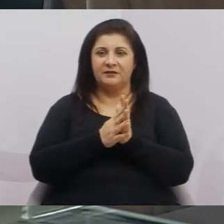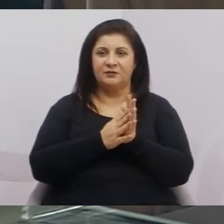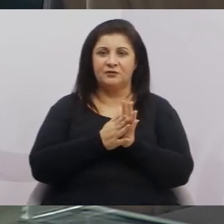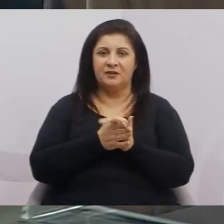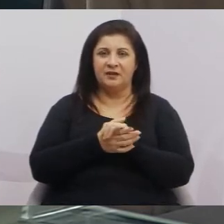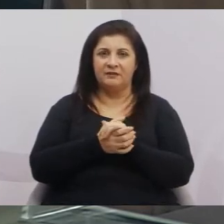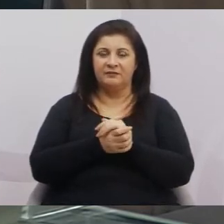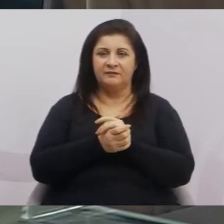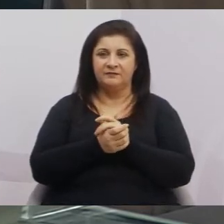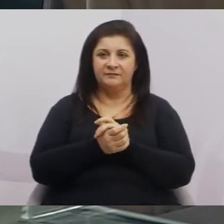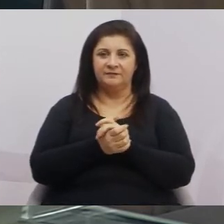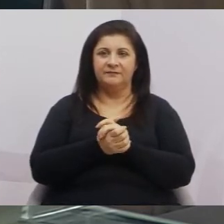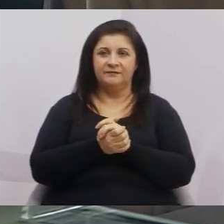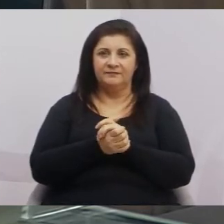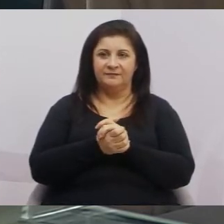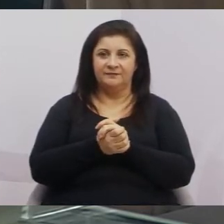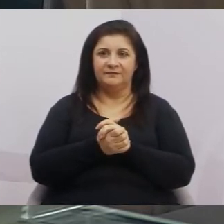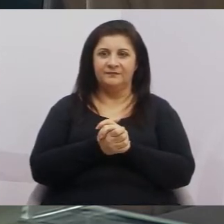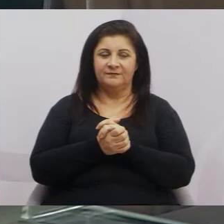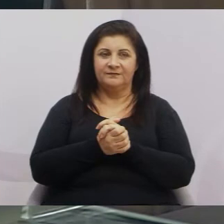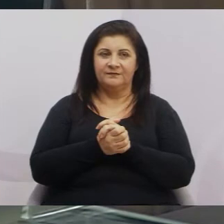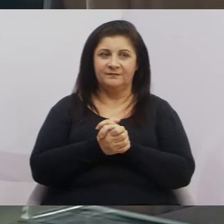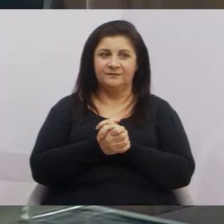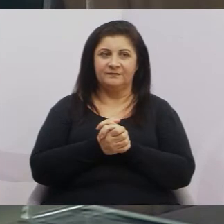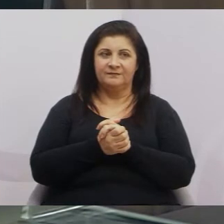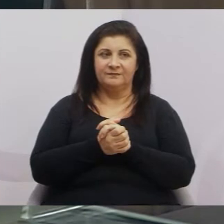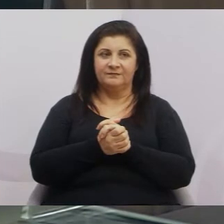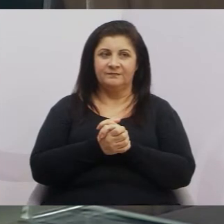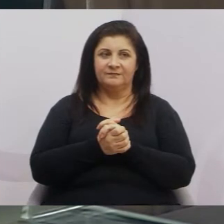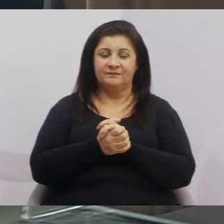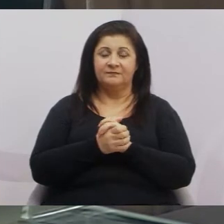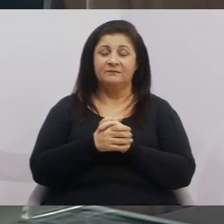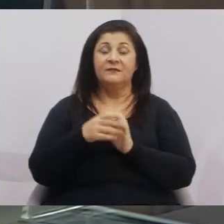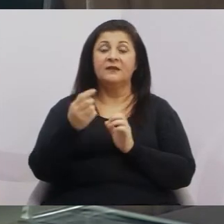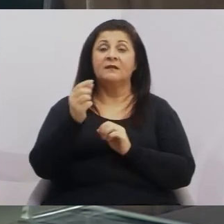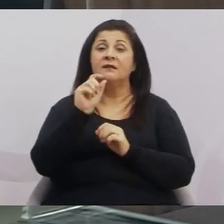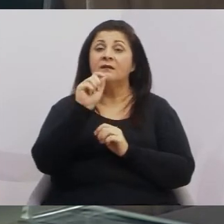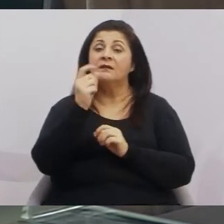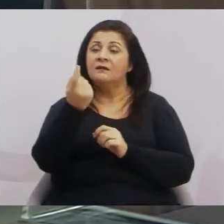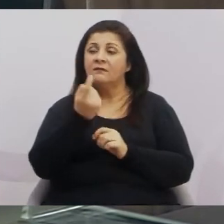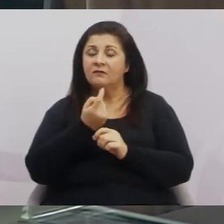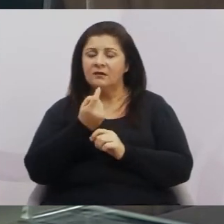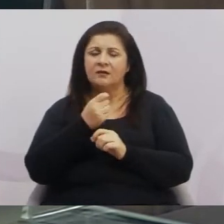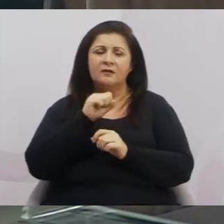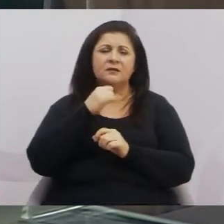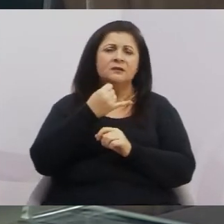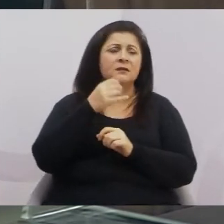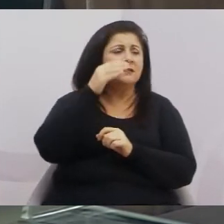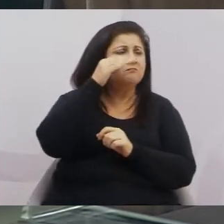ela sempre foi em outros dias. E vem, quem está interessado na homenagem.